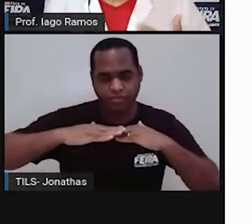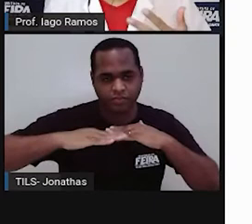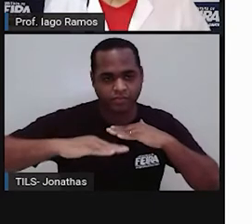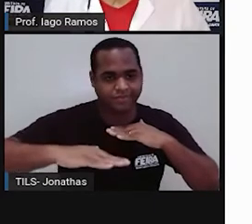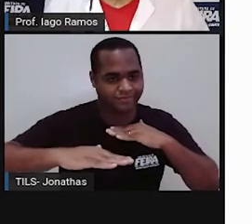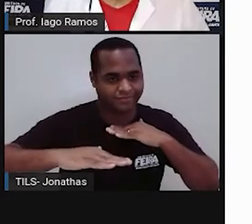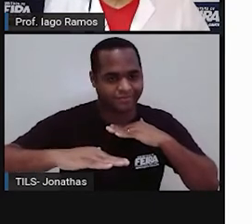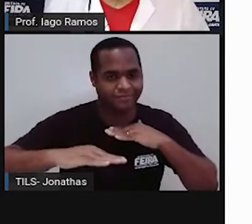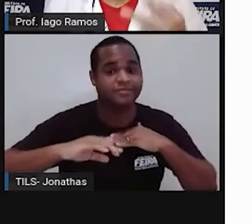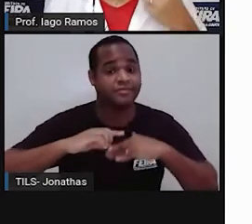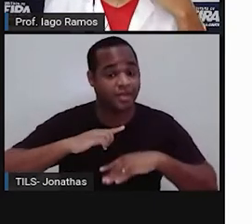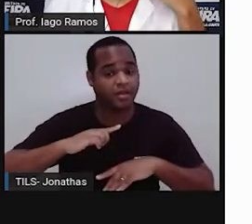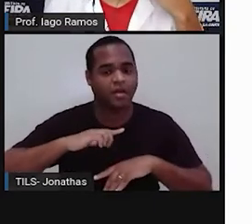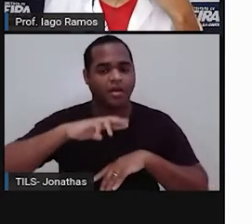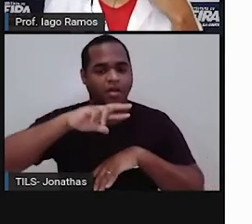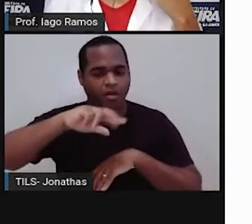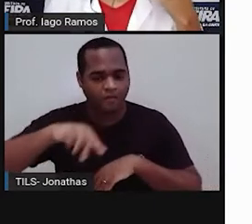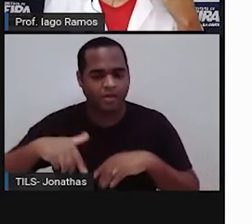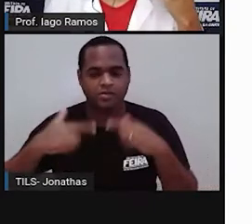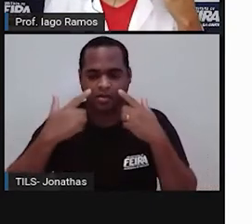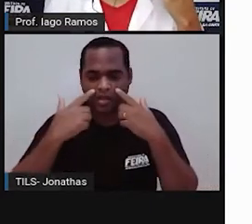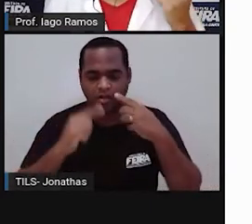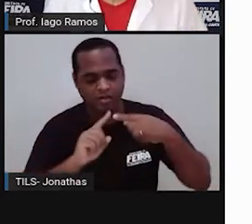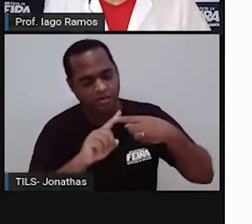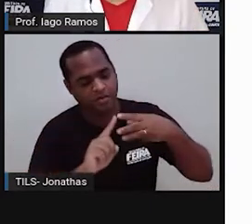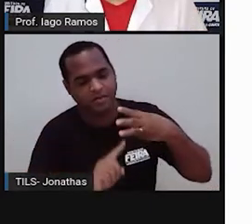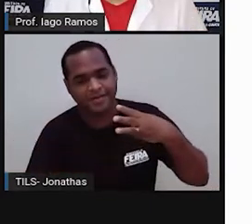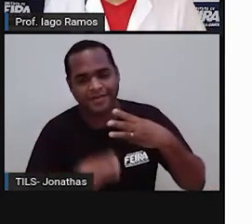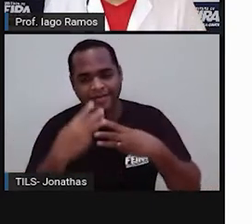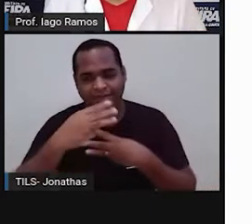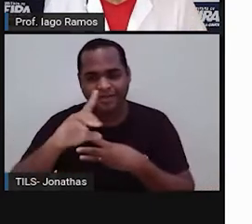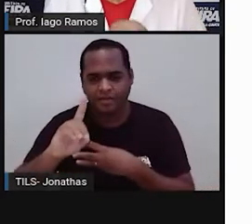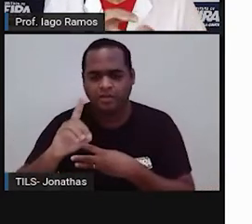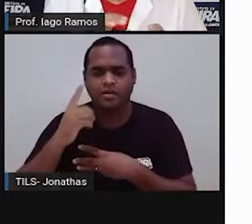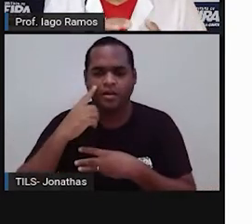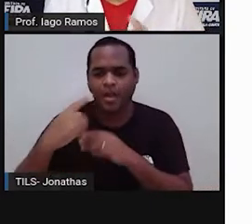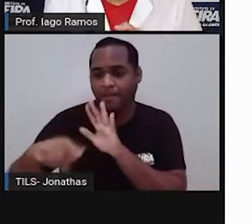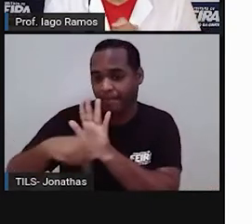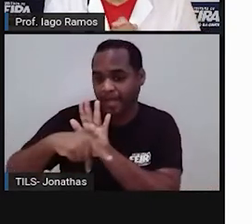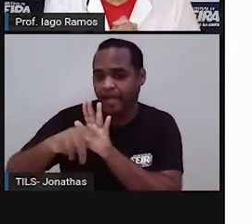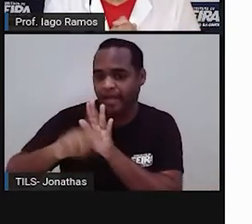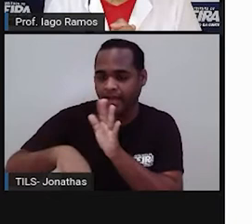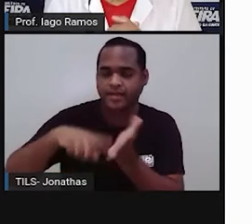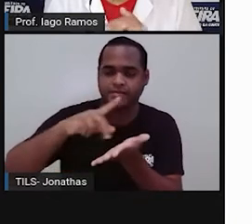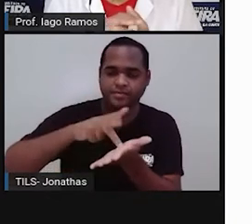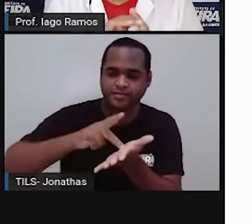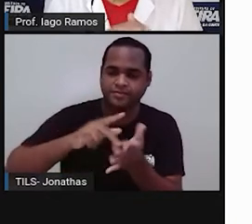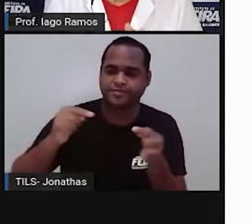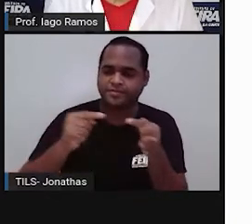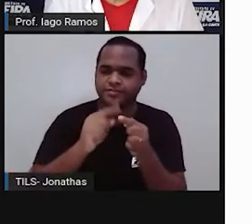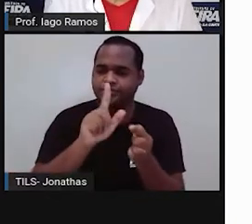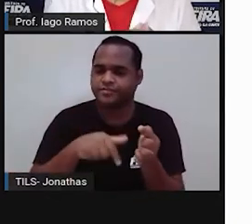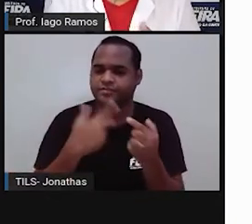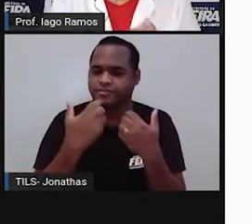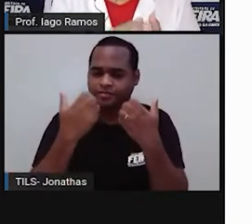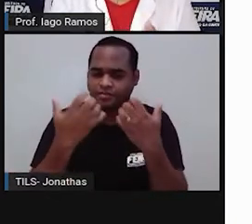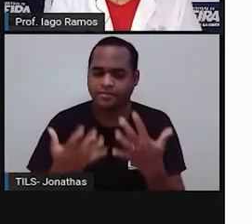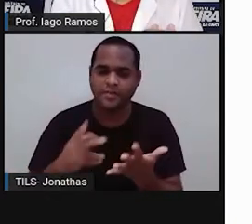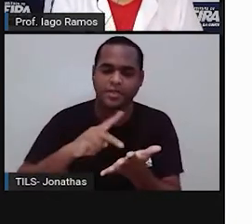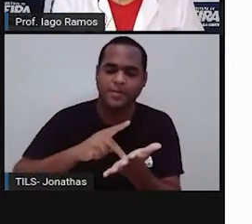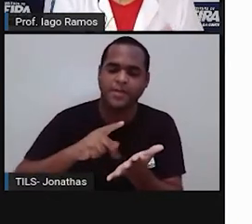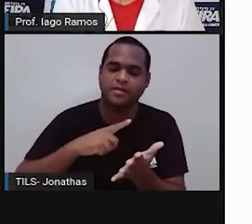E essas formas, com essas três dimensões, faz parte da geometria que a gente chama geometria